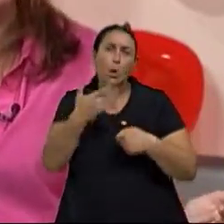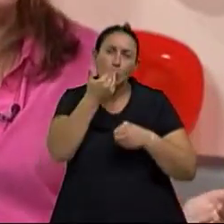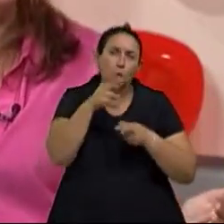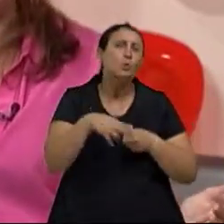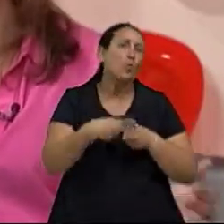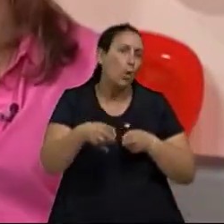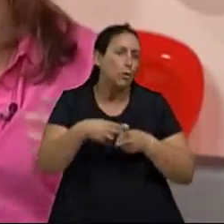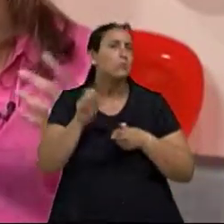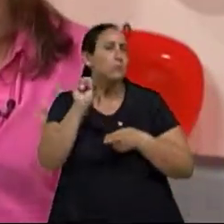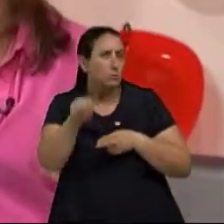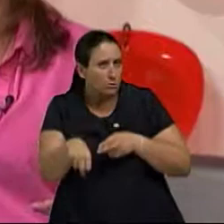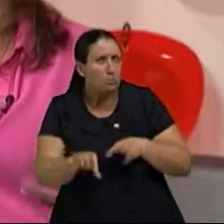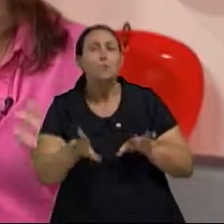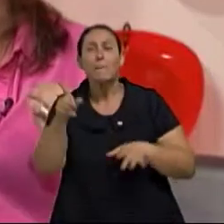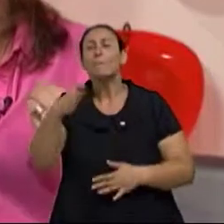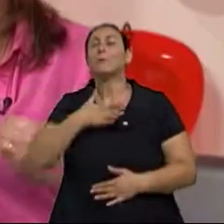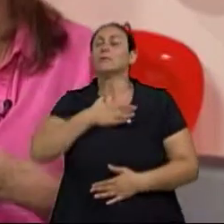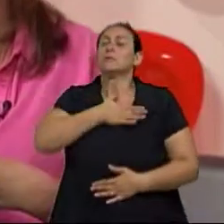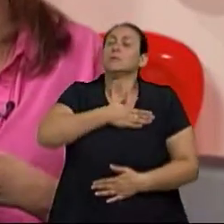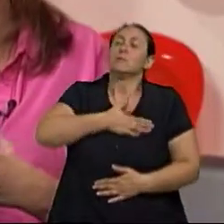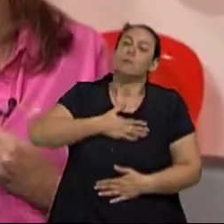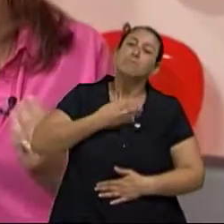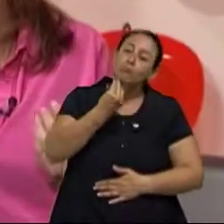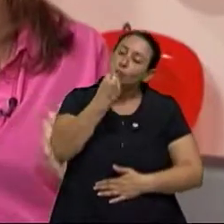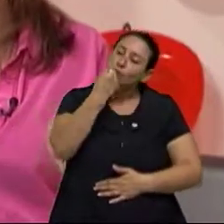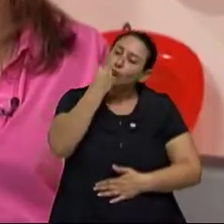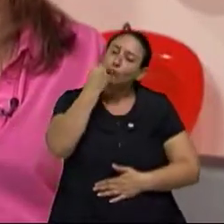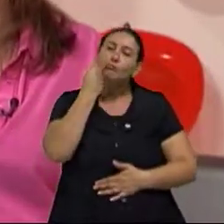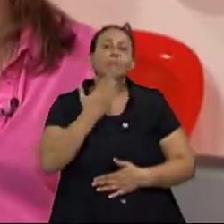o chocolatezinho dele, ter o prazer de degustar